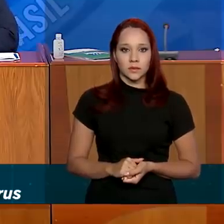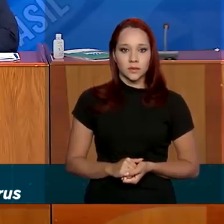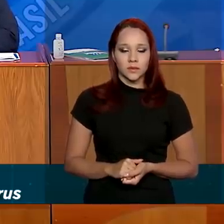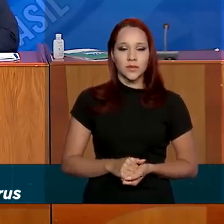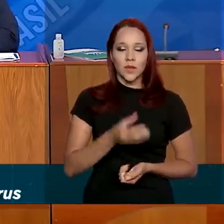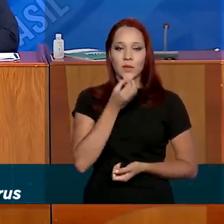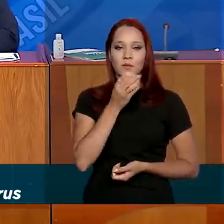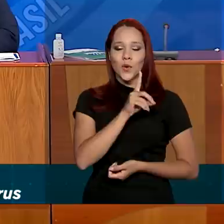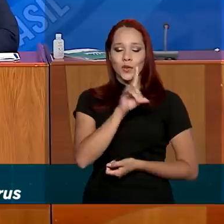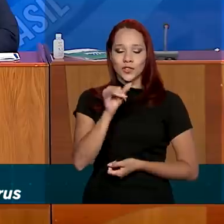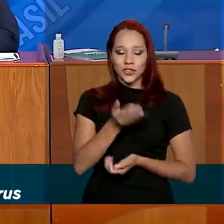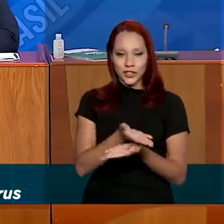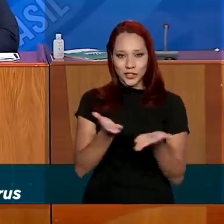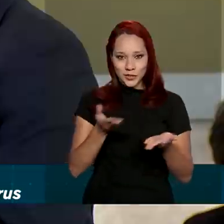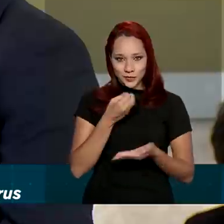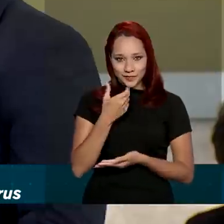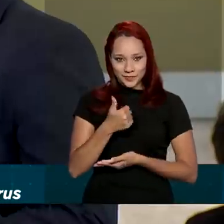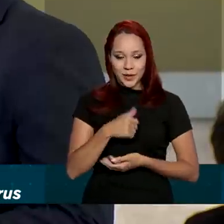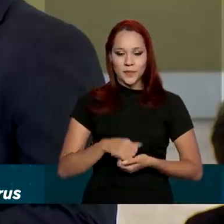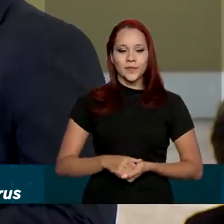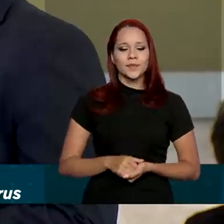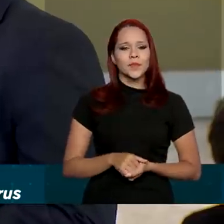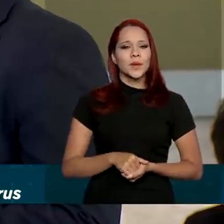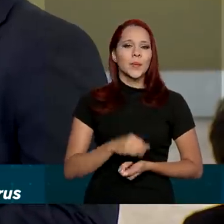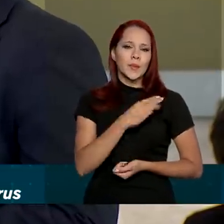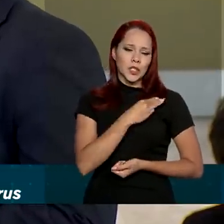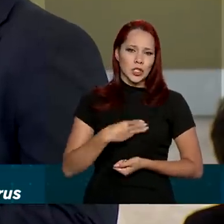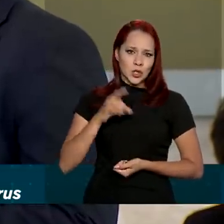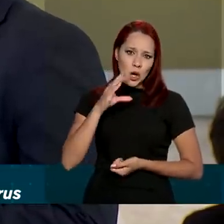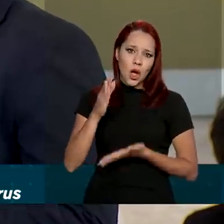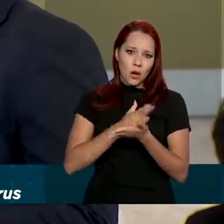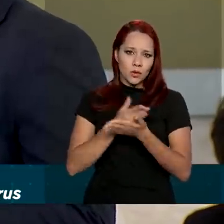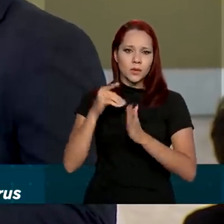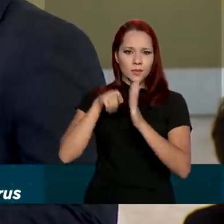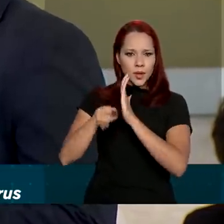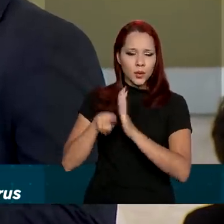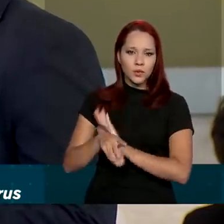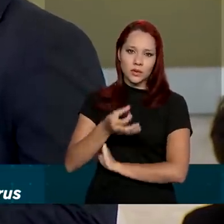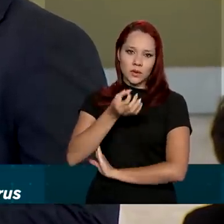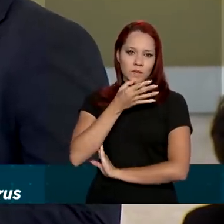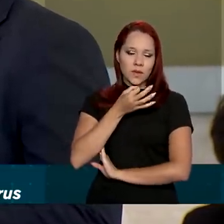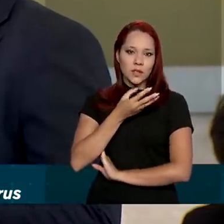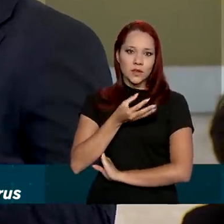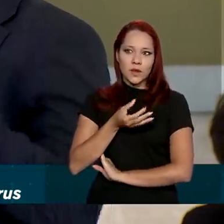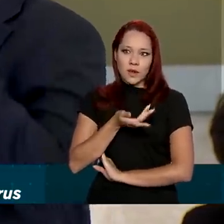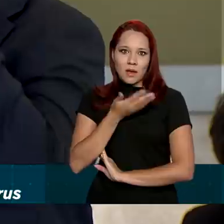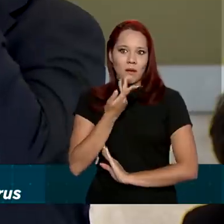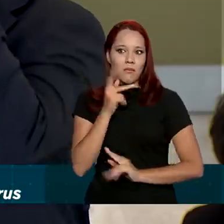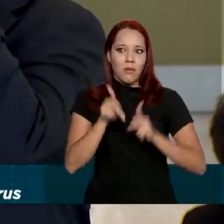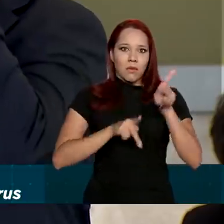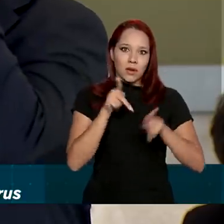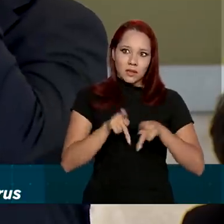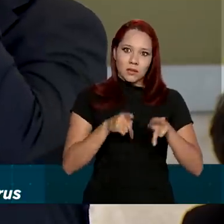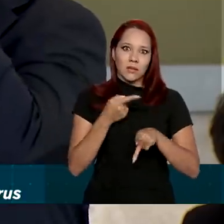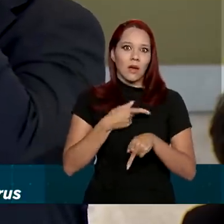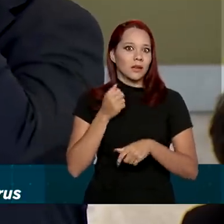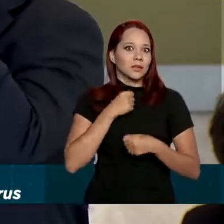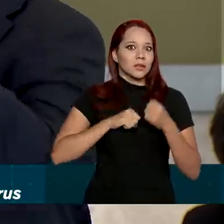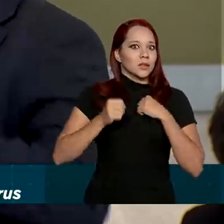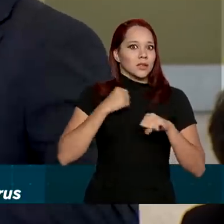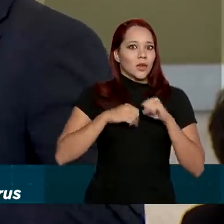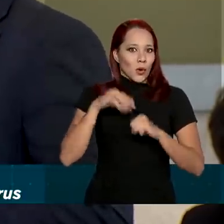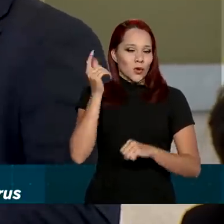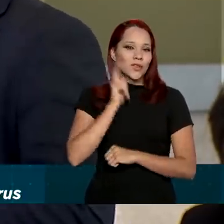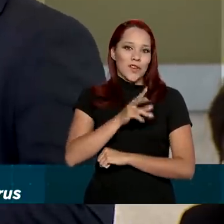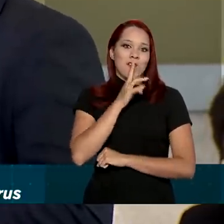Bom dia, tudo bem? Ministro, são algumas perguntas sobre o medicamento, acho que a população está ansiosa por uma solução e isso gera muita